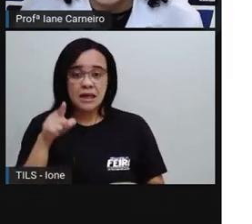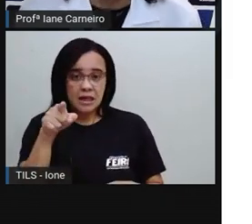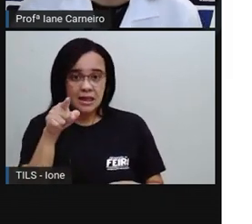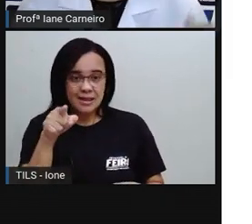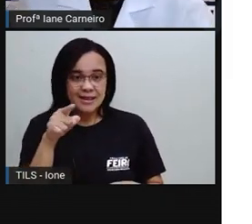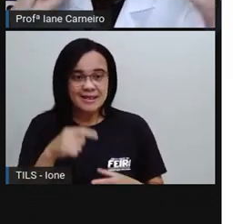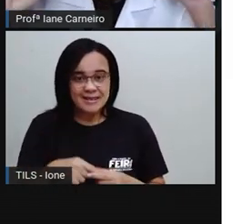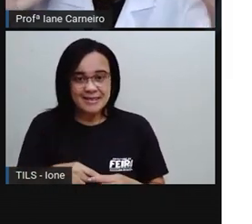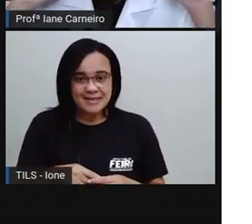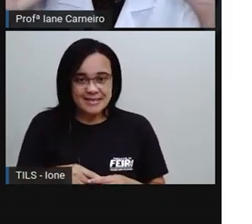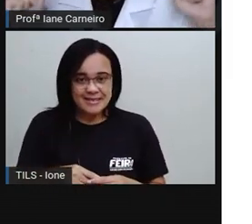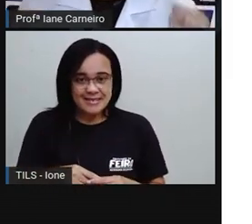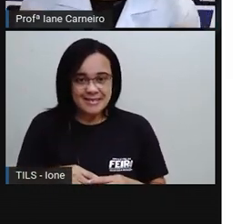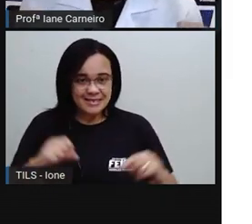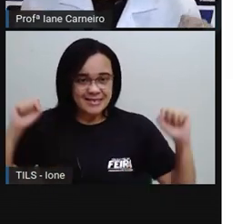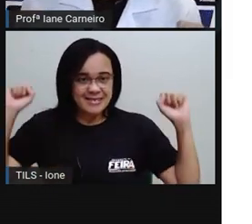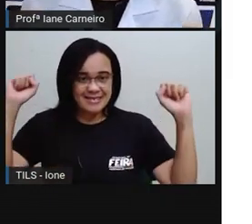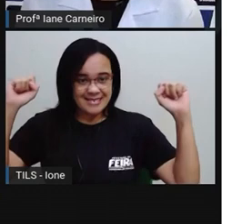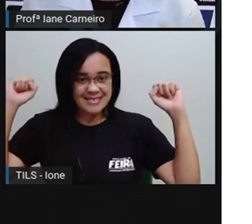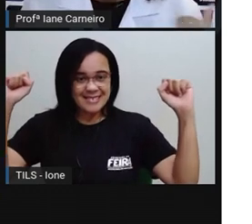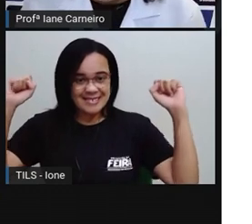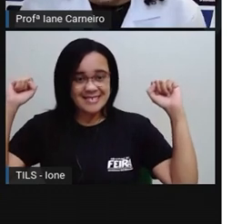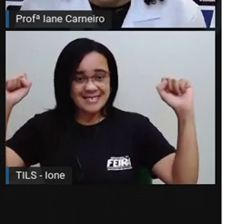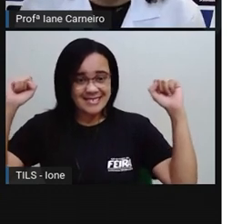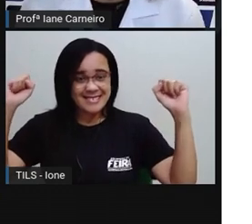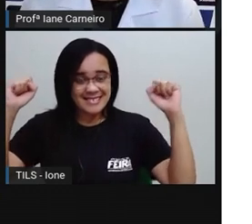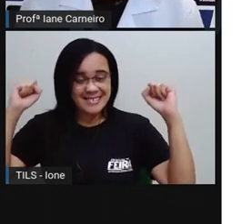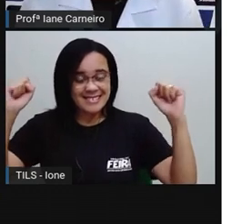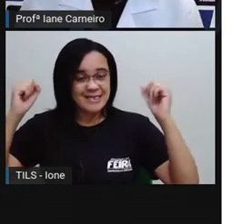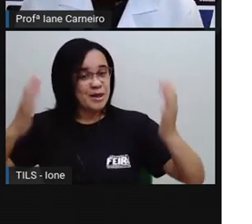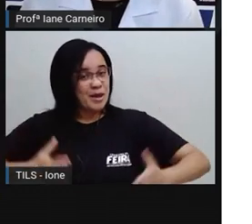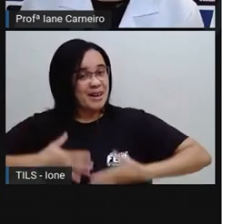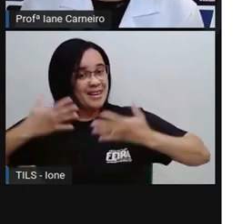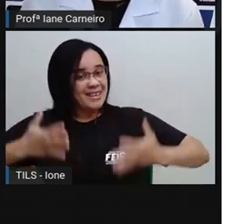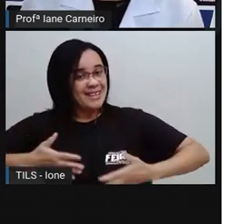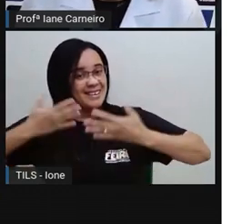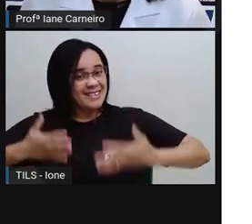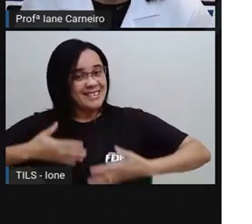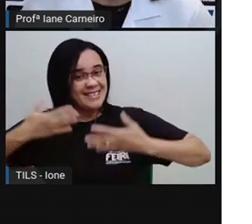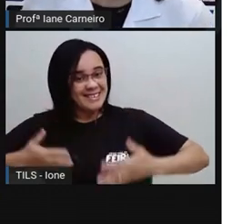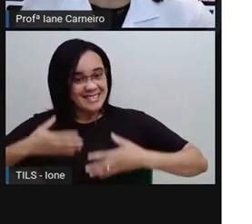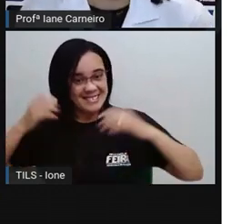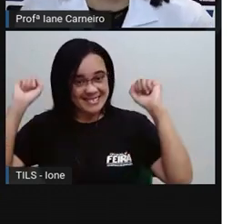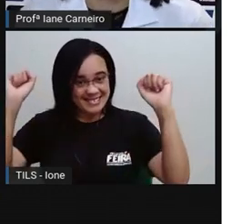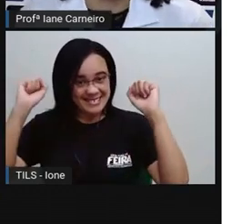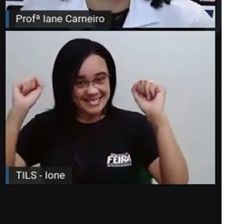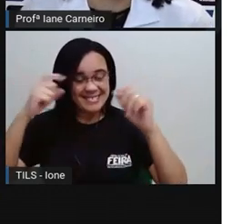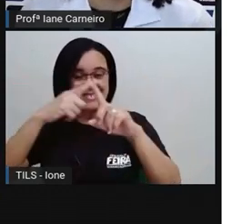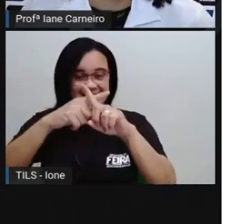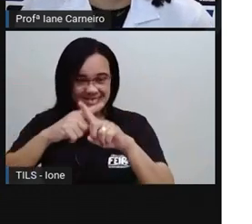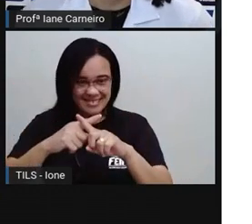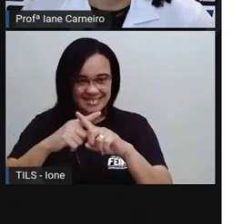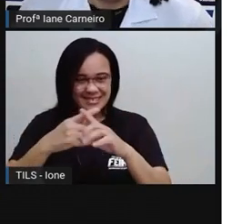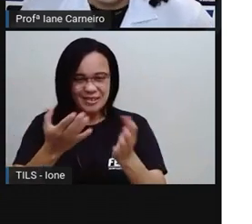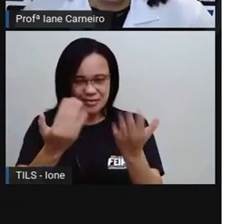desenho que é pra ficar bem animado. Tem que ficar motivado pra fazer o desafio, tá certo? Então, vamos lá.